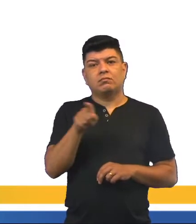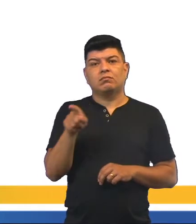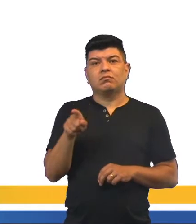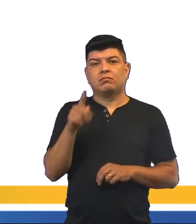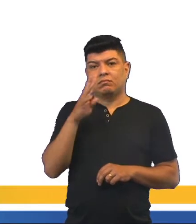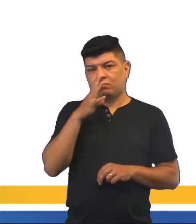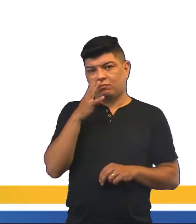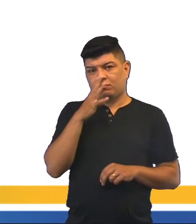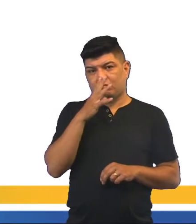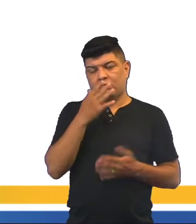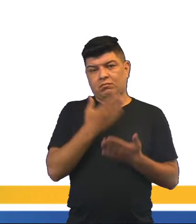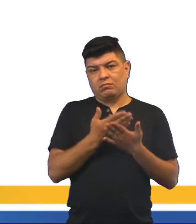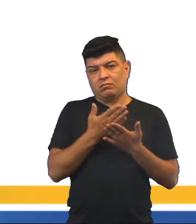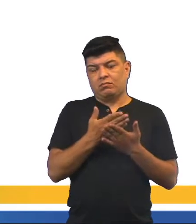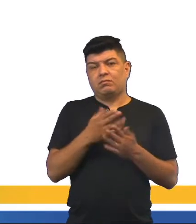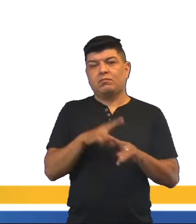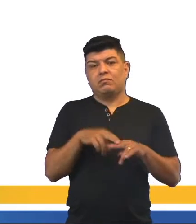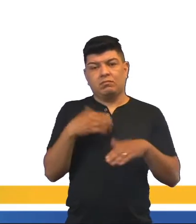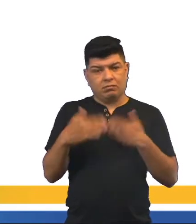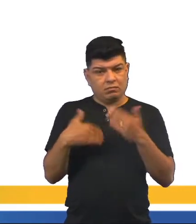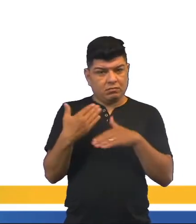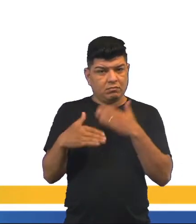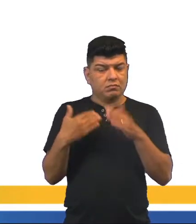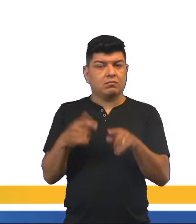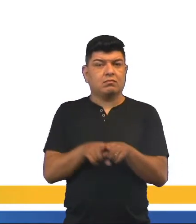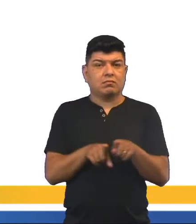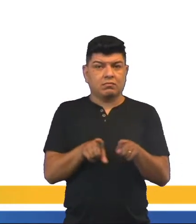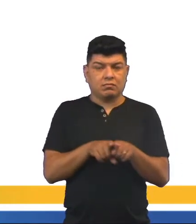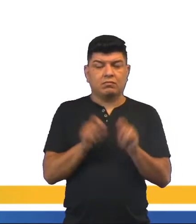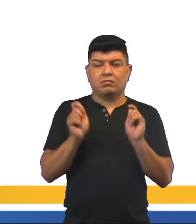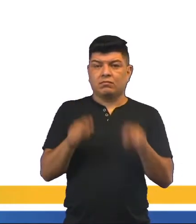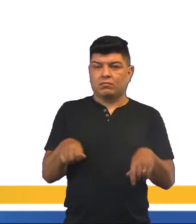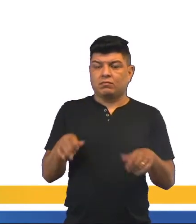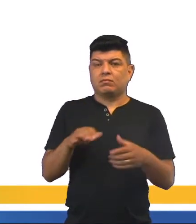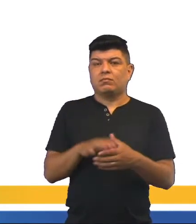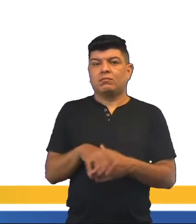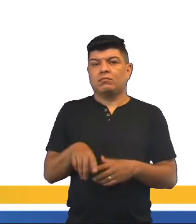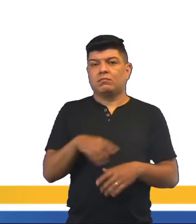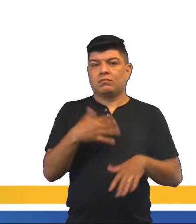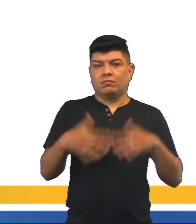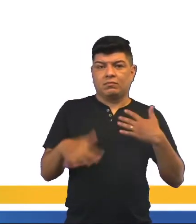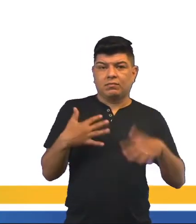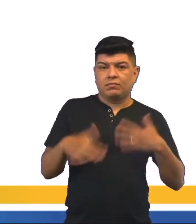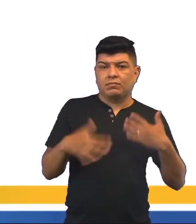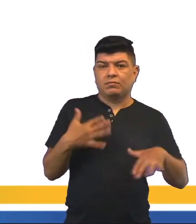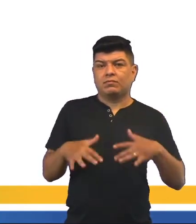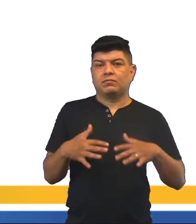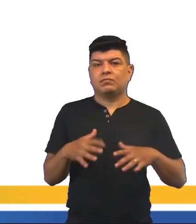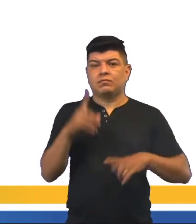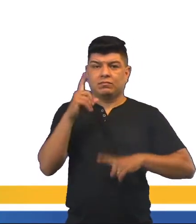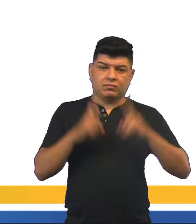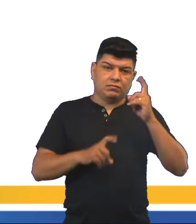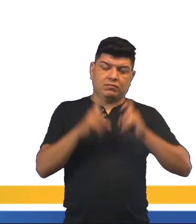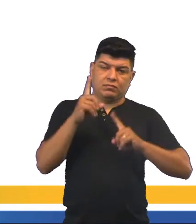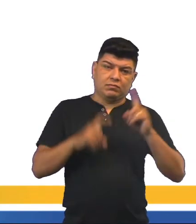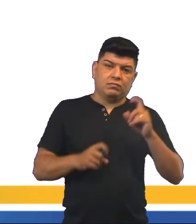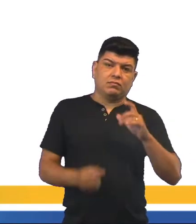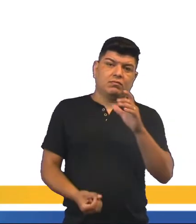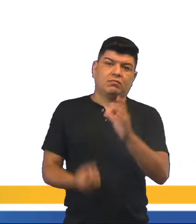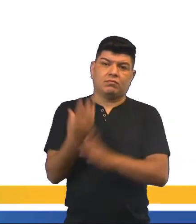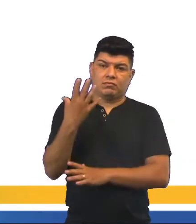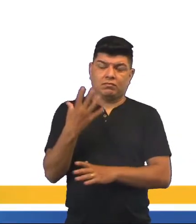aí assistindo essa aula, desenvolvendo as possibilidades dos movimentos como expressão